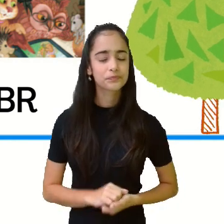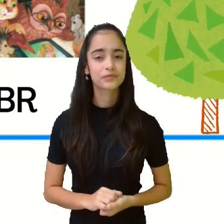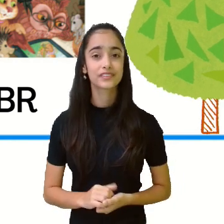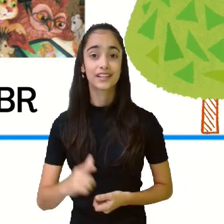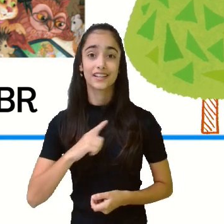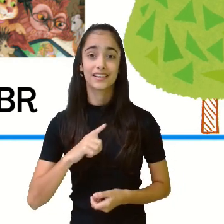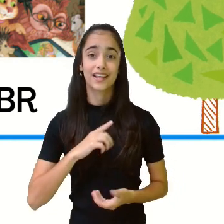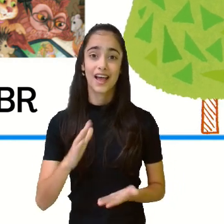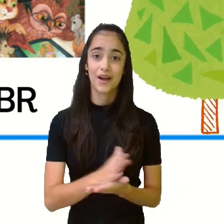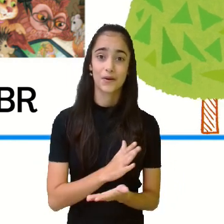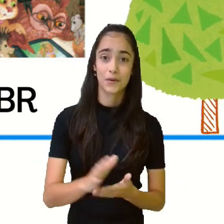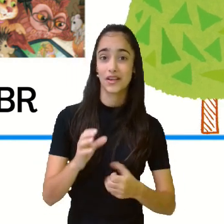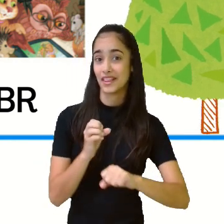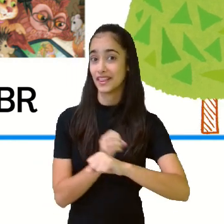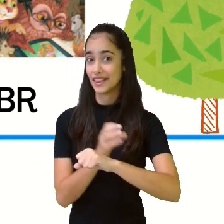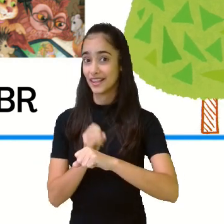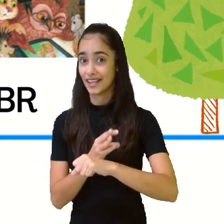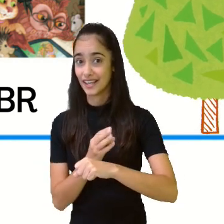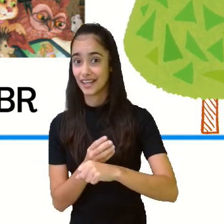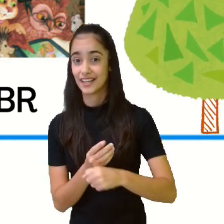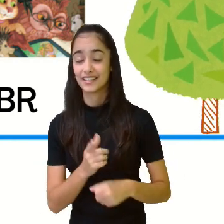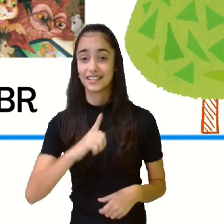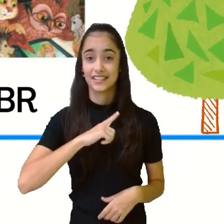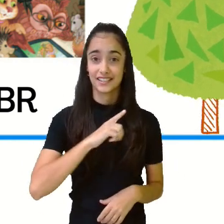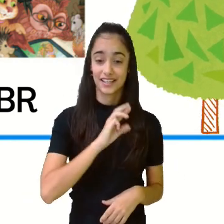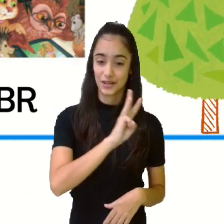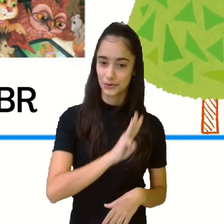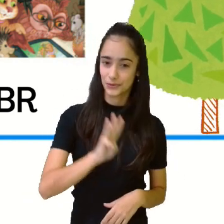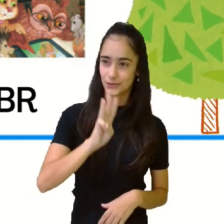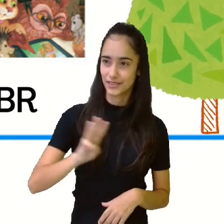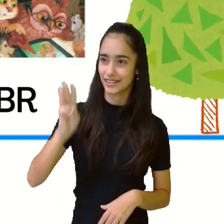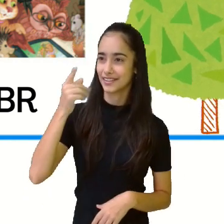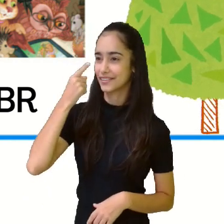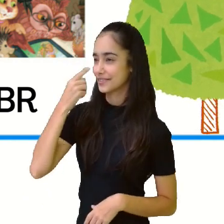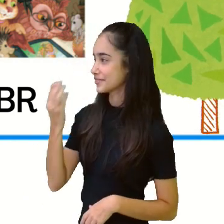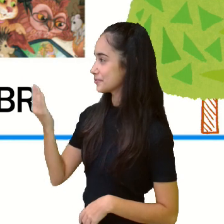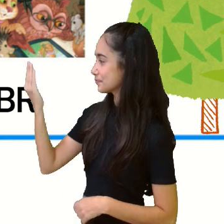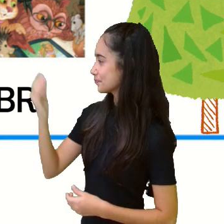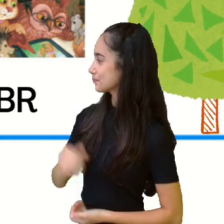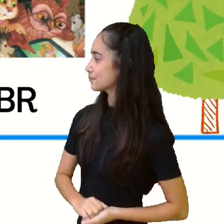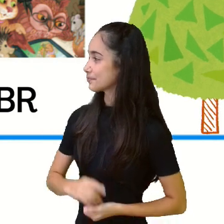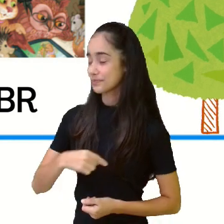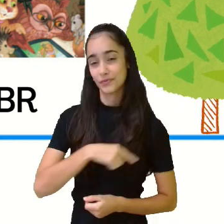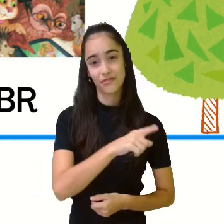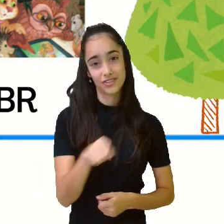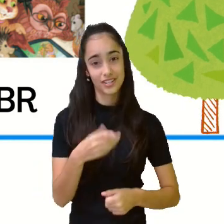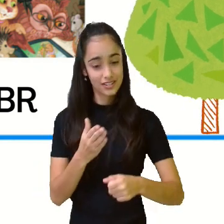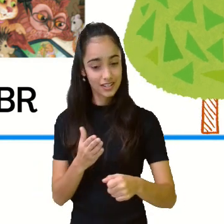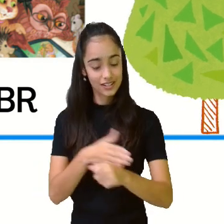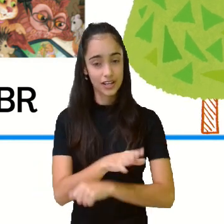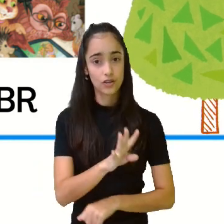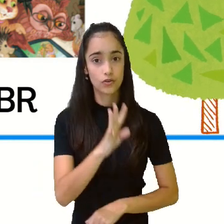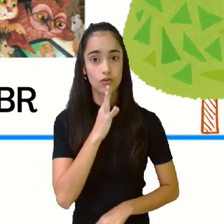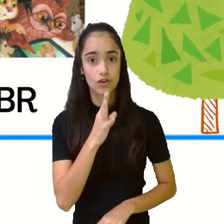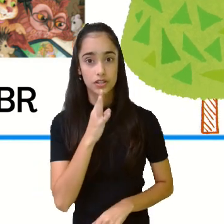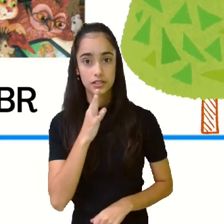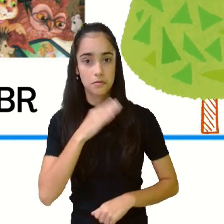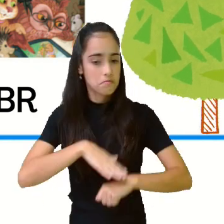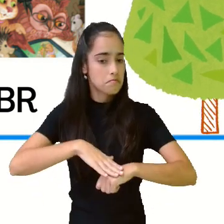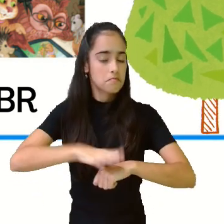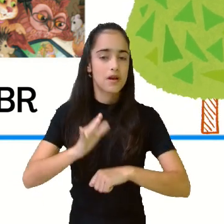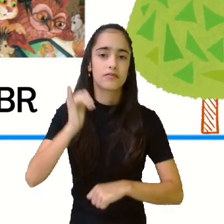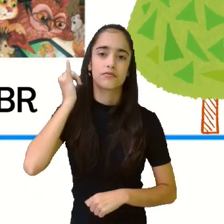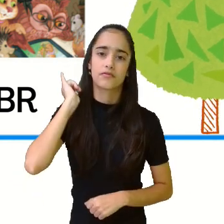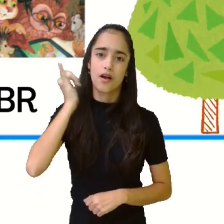indicações lá da árvore, do livro, para vocês aí entrarem lá e conhecerem mais fábulas.